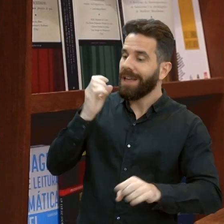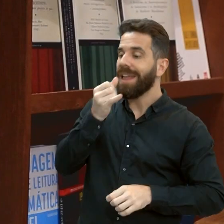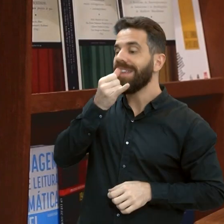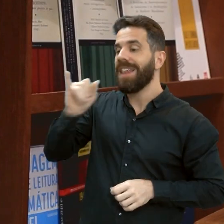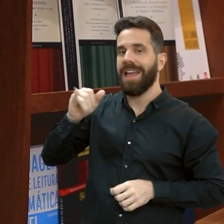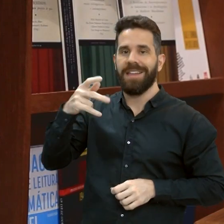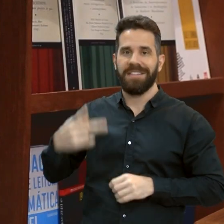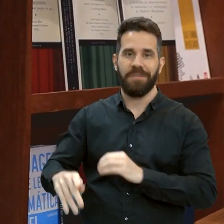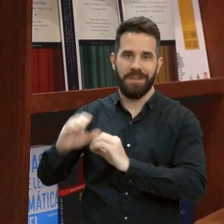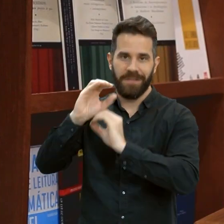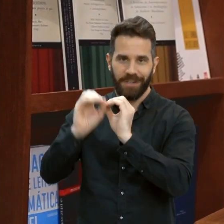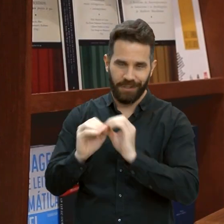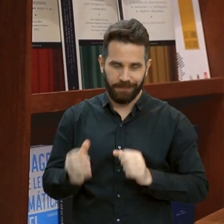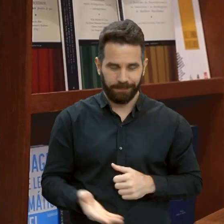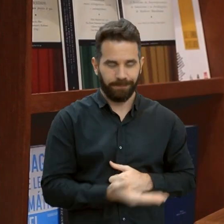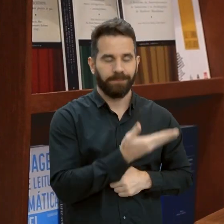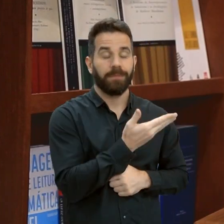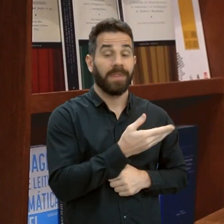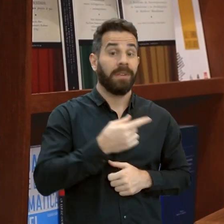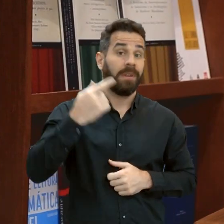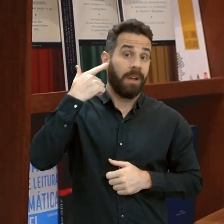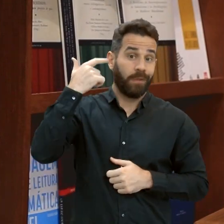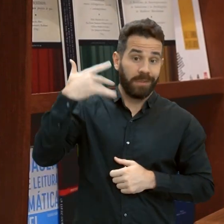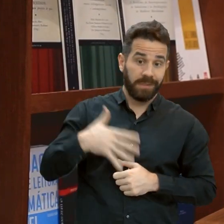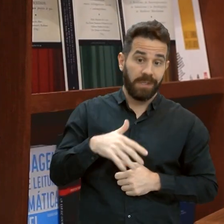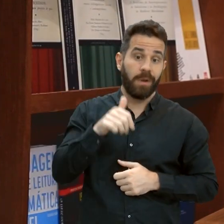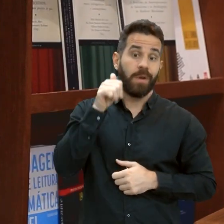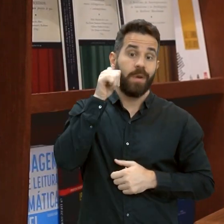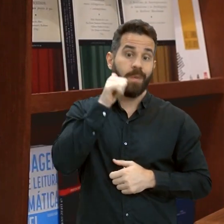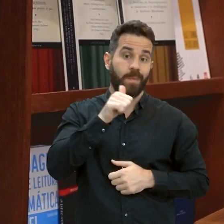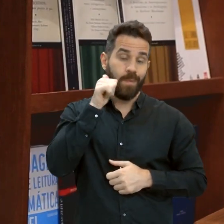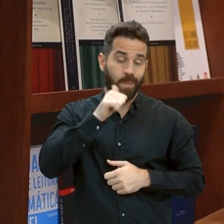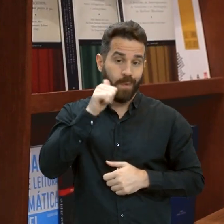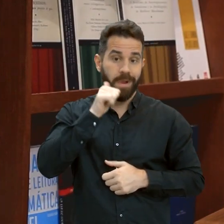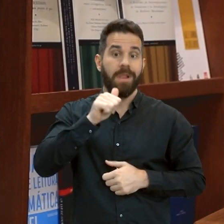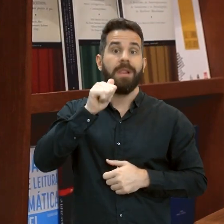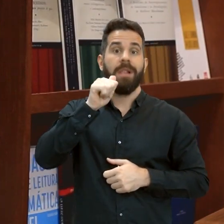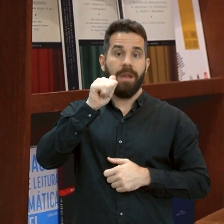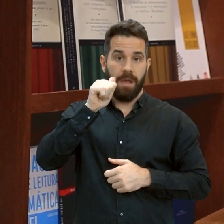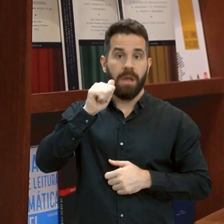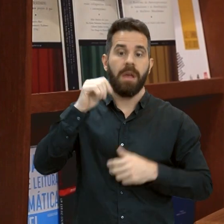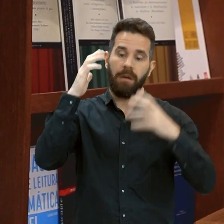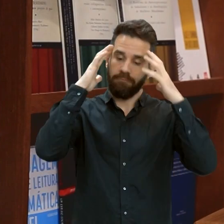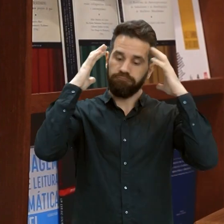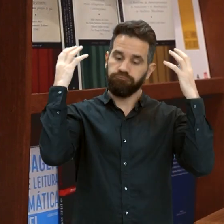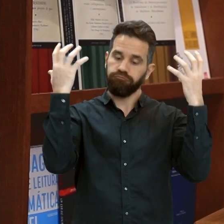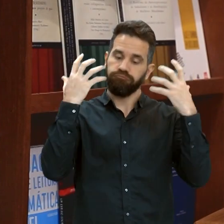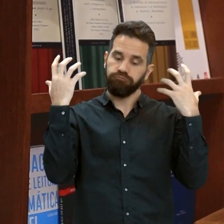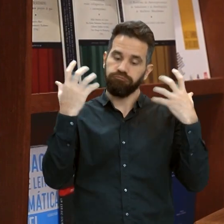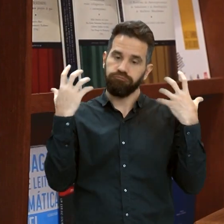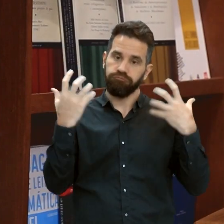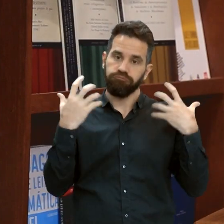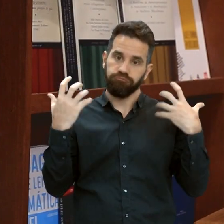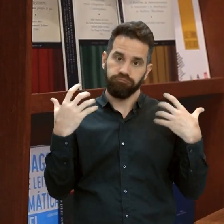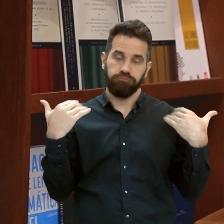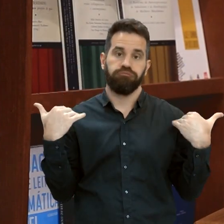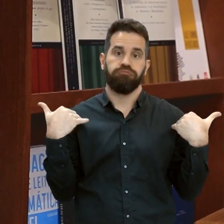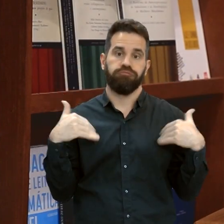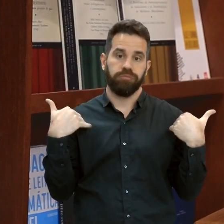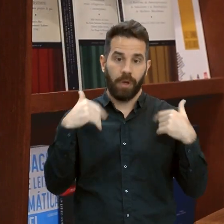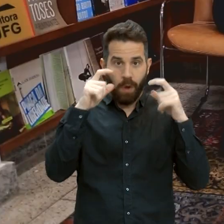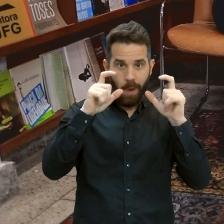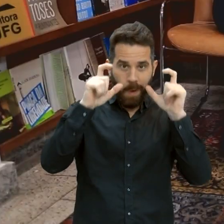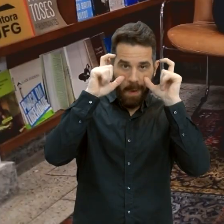sou a Ana Cléuma, uma mulher negra de pele clara, tenho cabelos pretos, cacheados, na altura dos ombros e uso óculos.